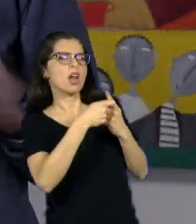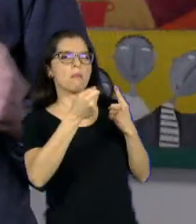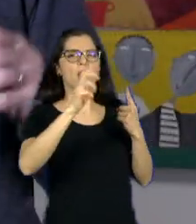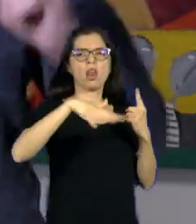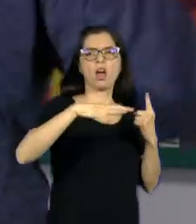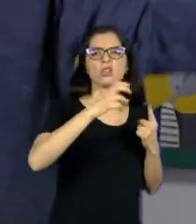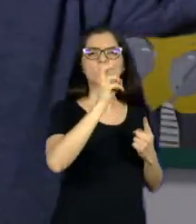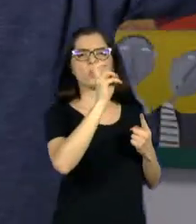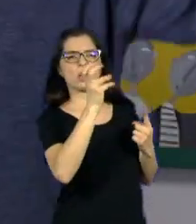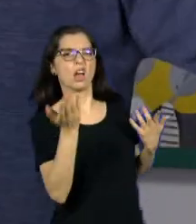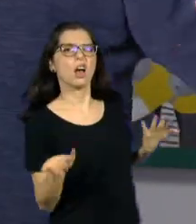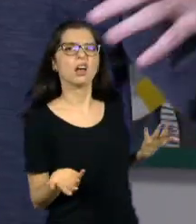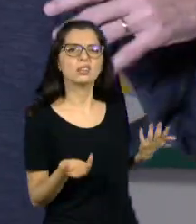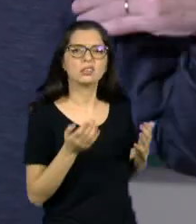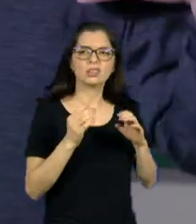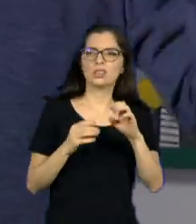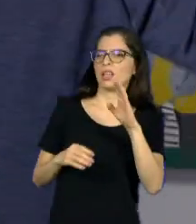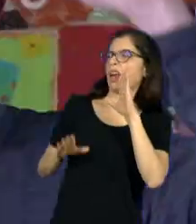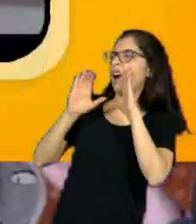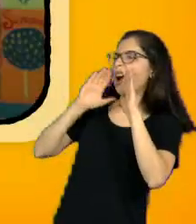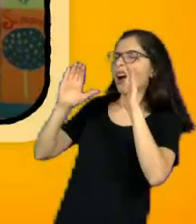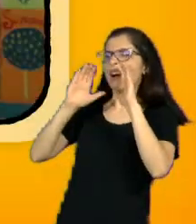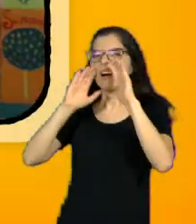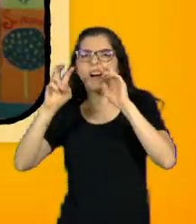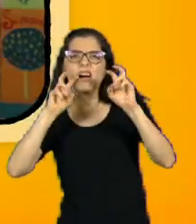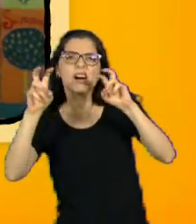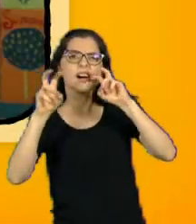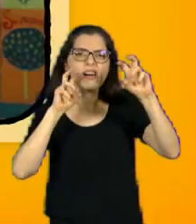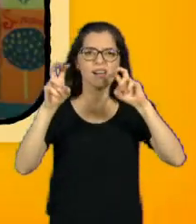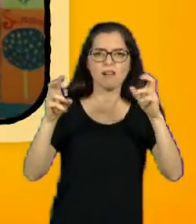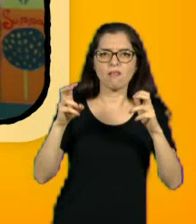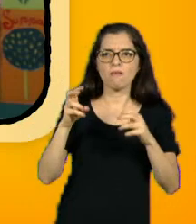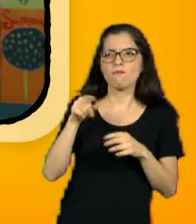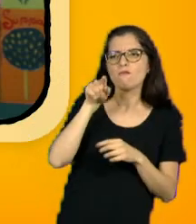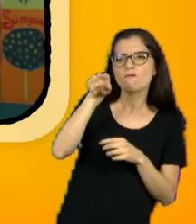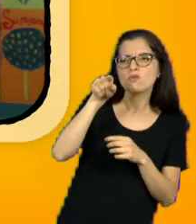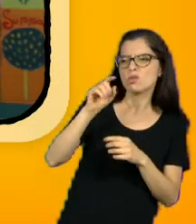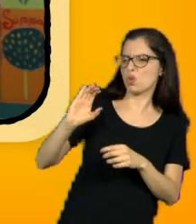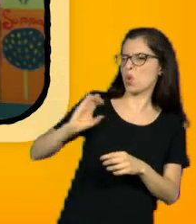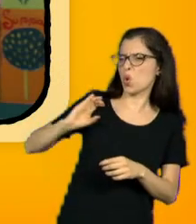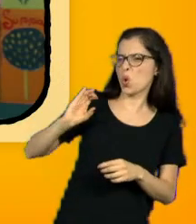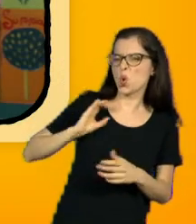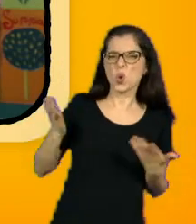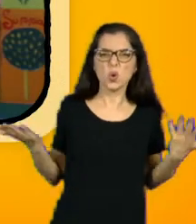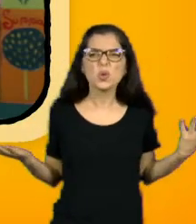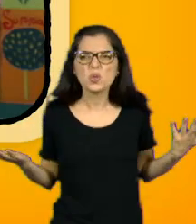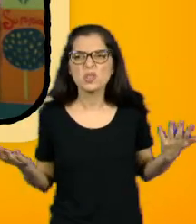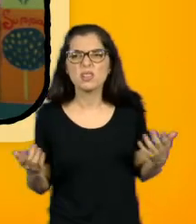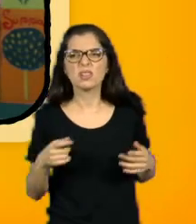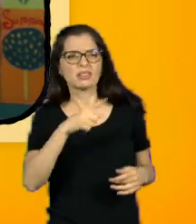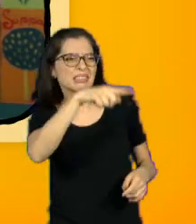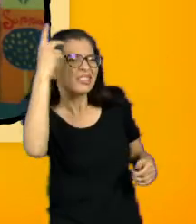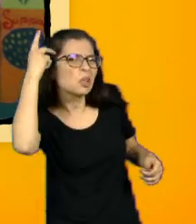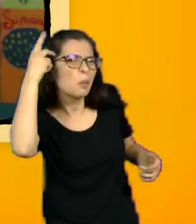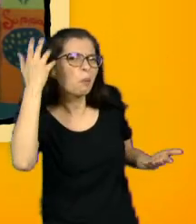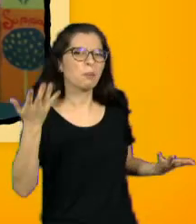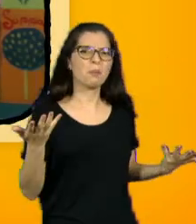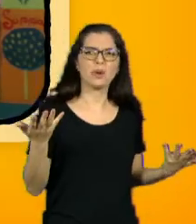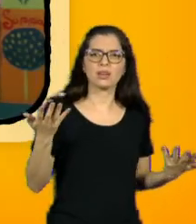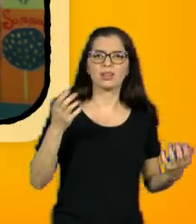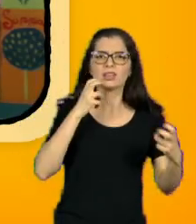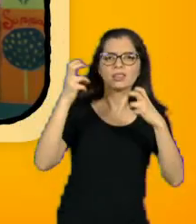a banana 5 e não sei o que e o outro grita e o outro grita o nome de seu time e todas aquelas pessoas estão